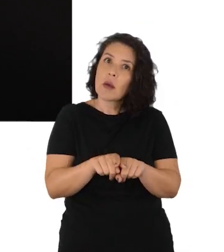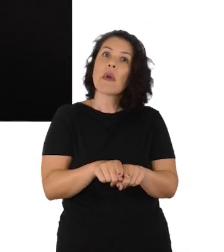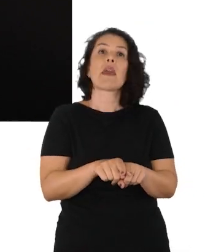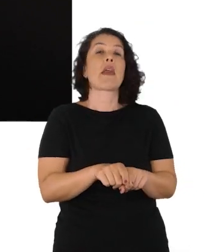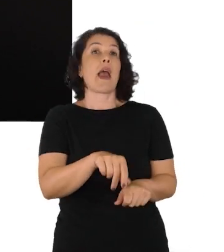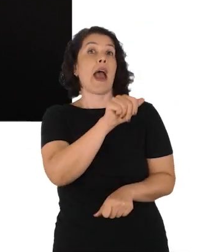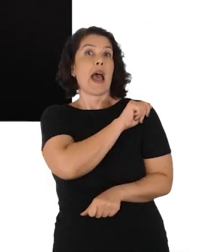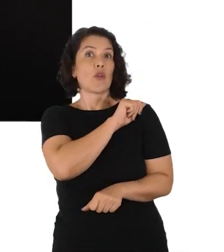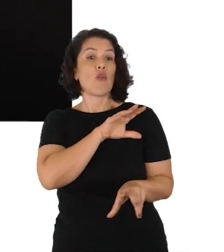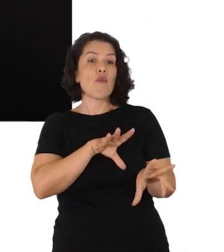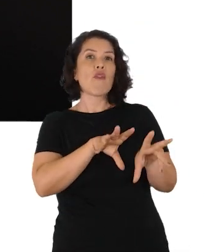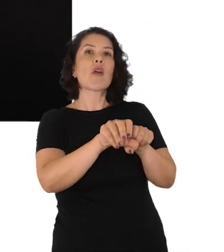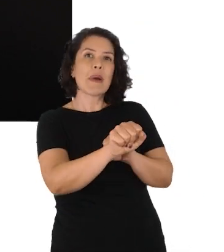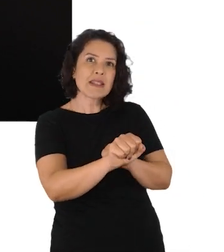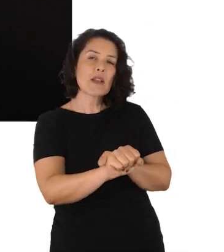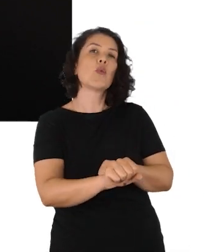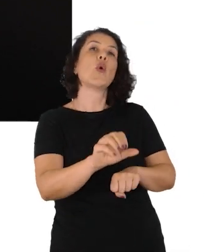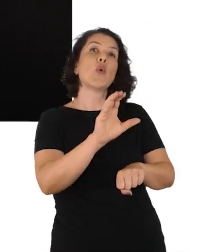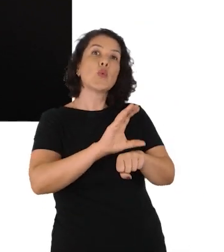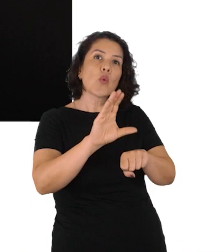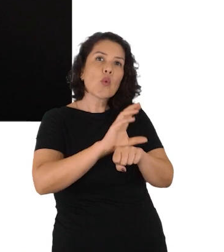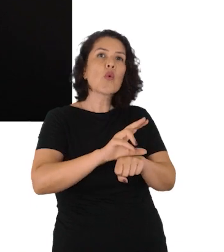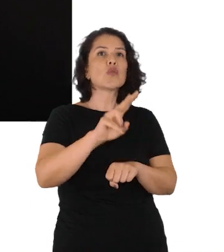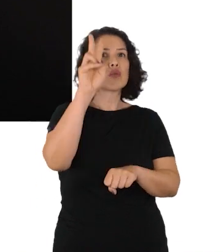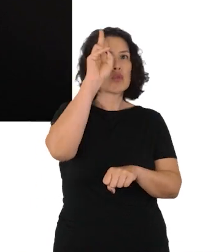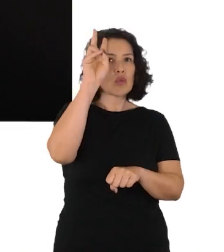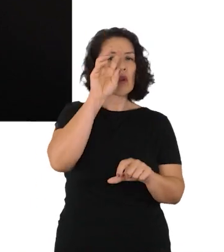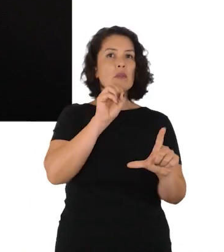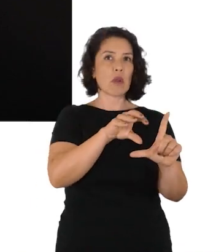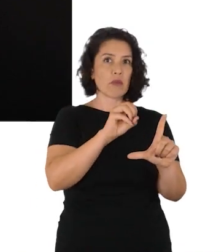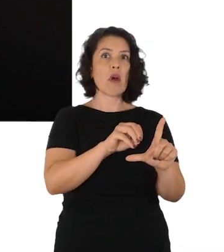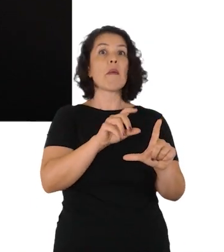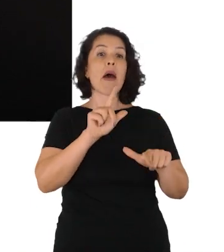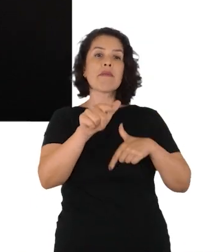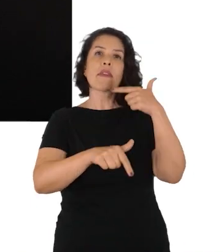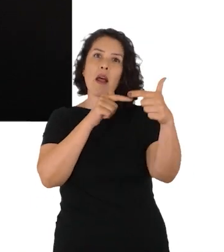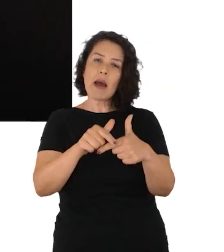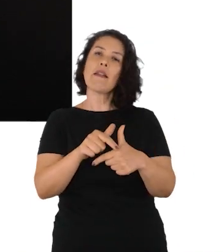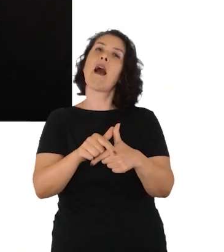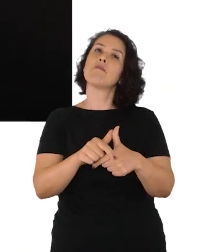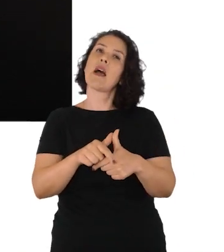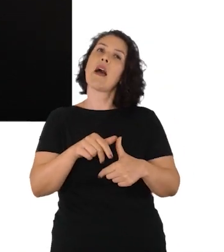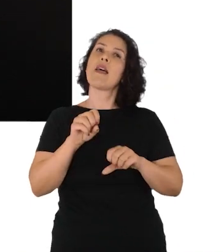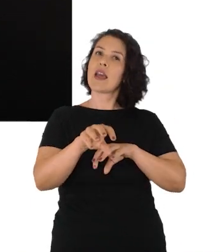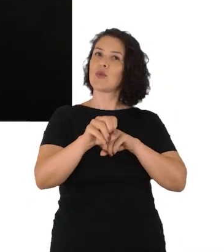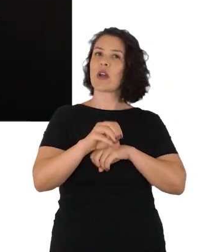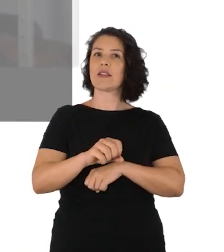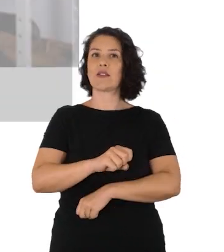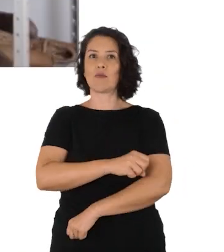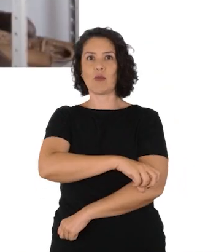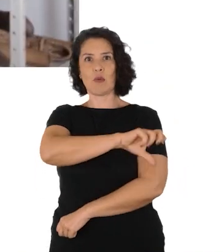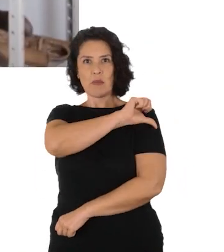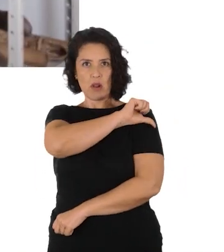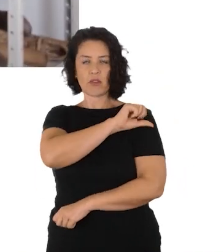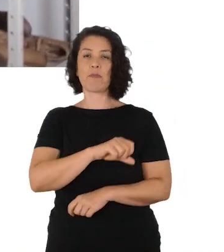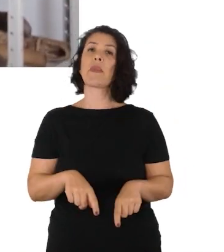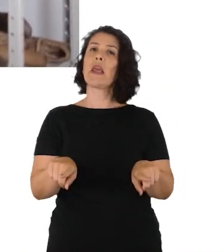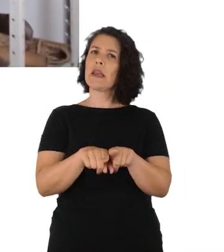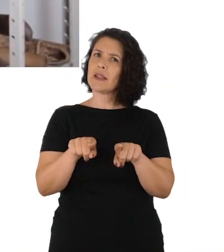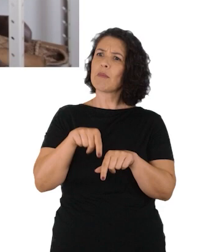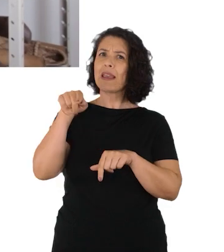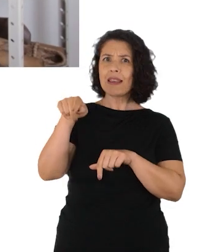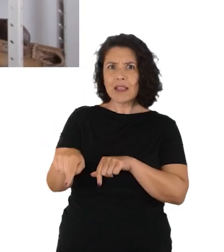regional na formação dos alunos do curso de Licenciatura em História para a atuação na educação básica. O contato e o